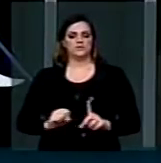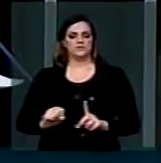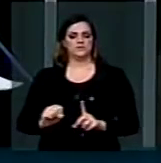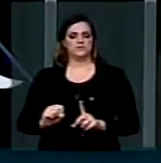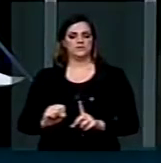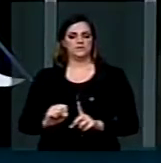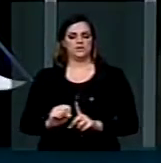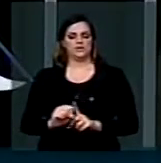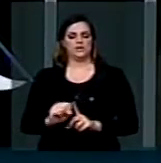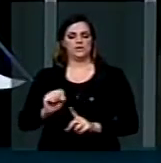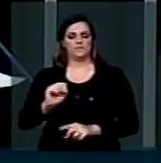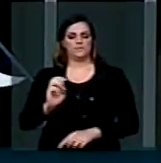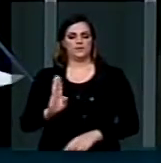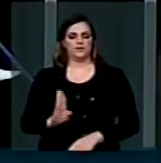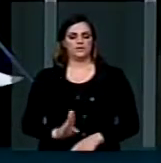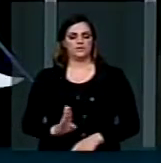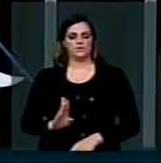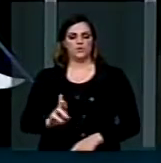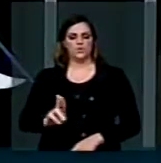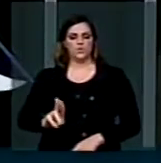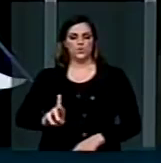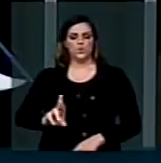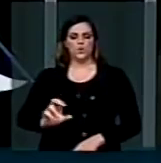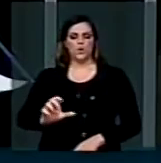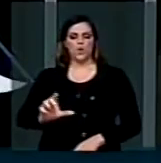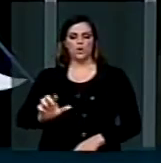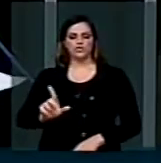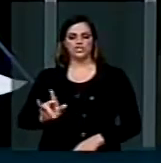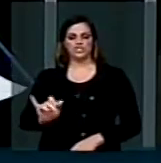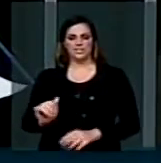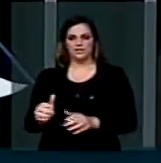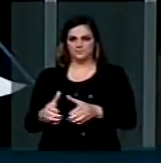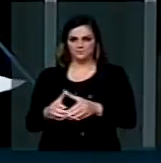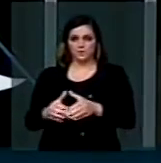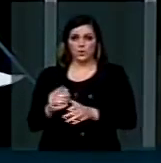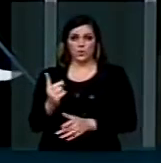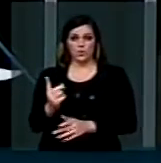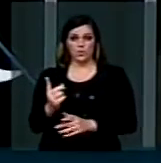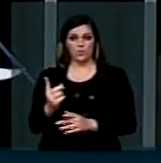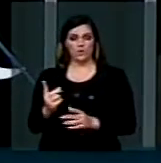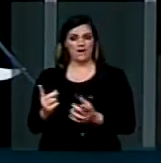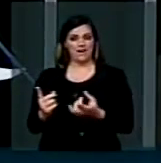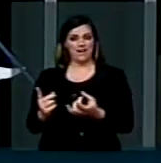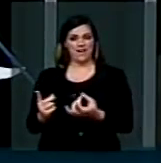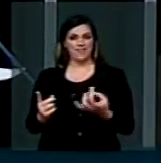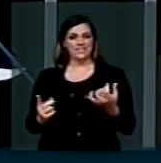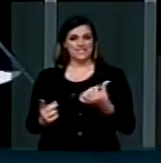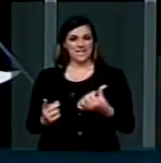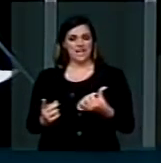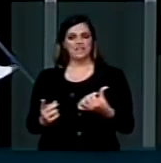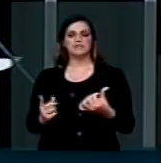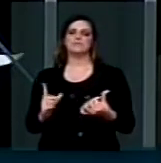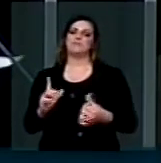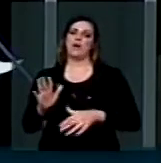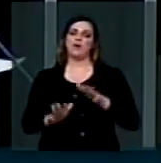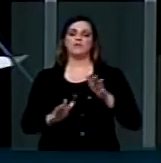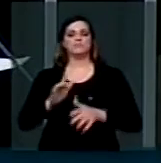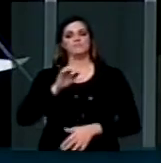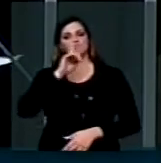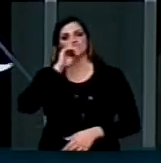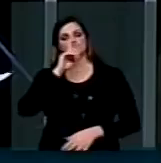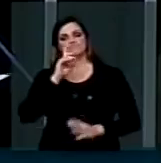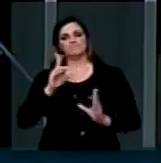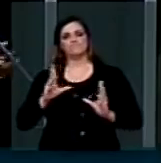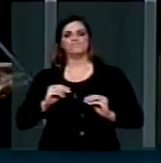Brasil de Urologia, um em cada seis homens corre o risco de ser vítima da